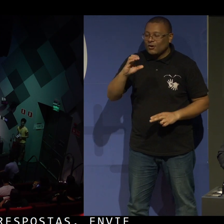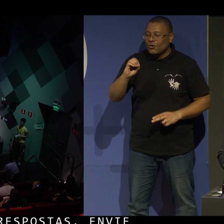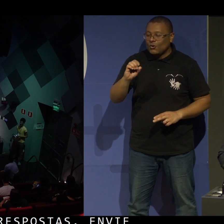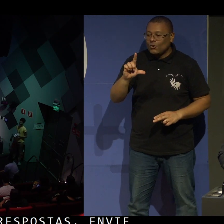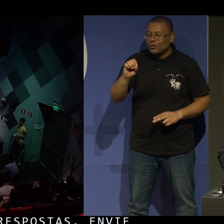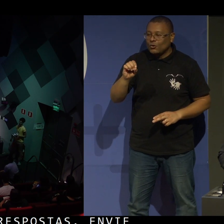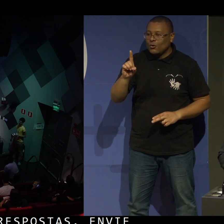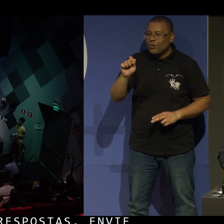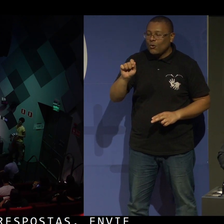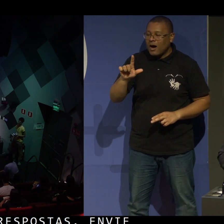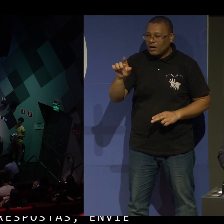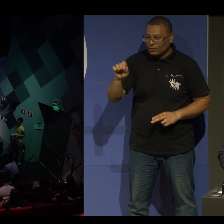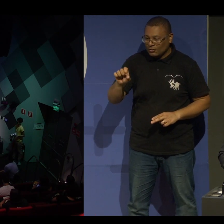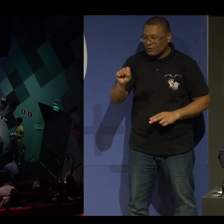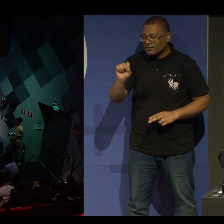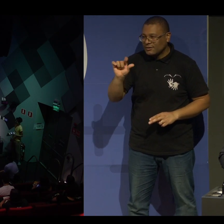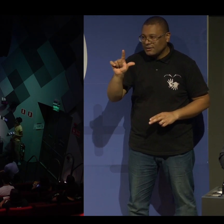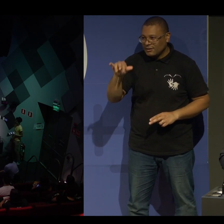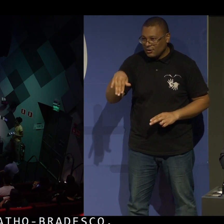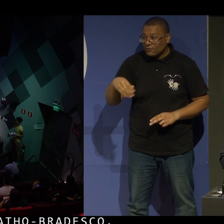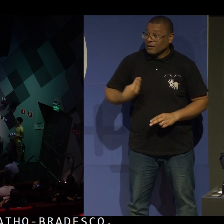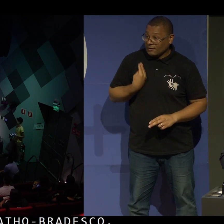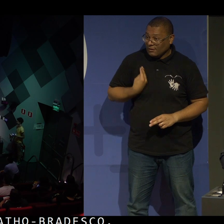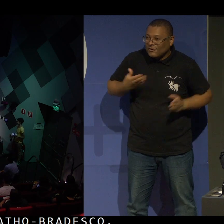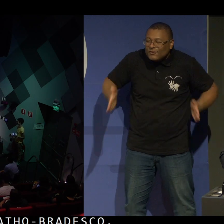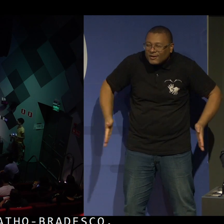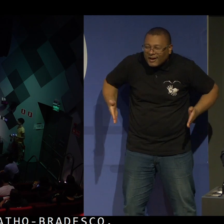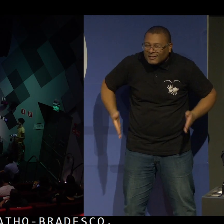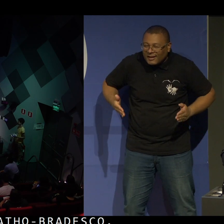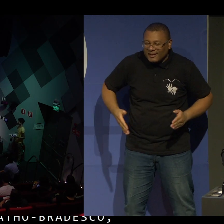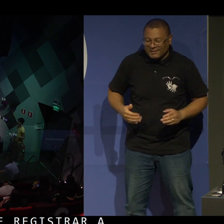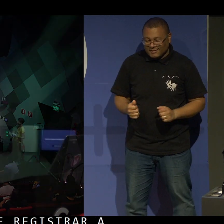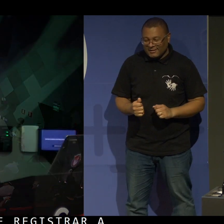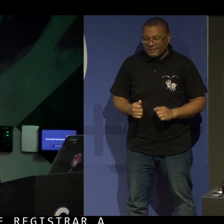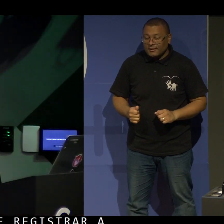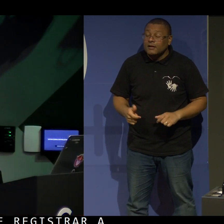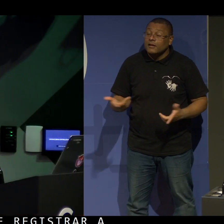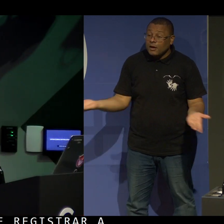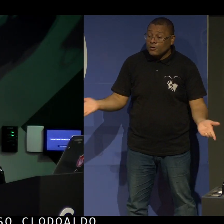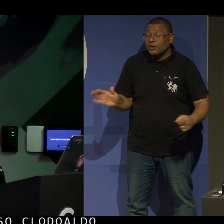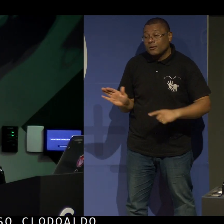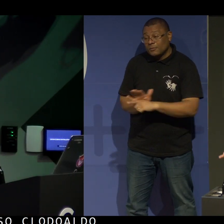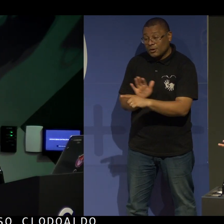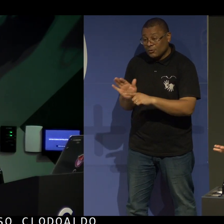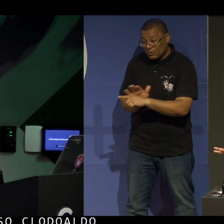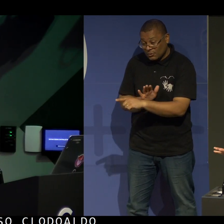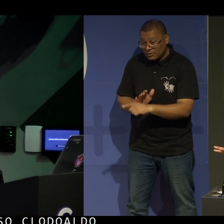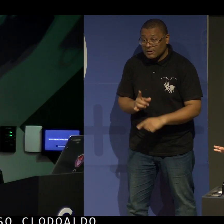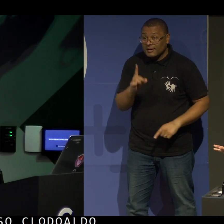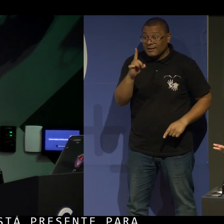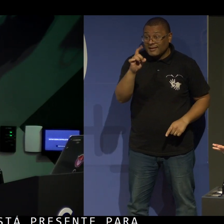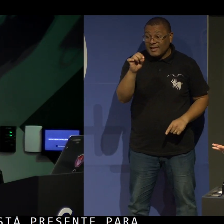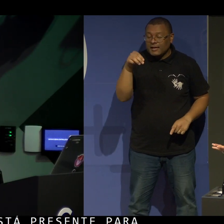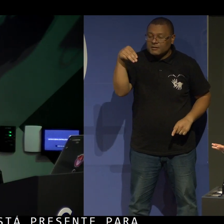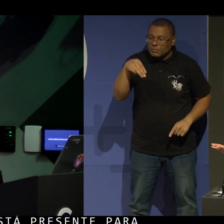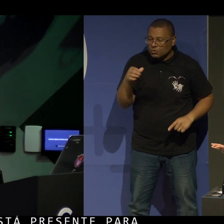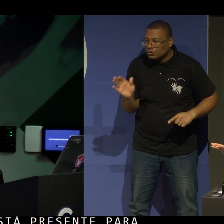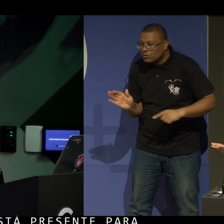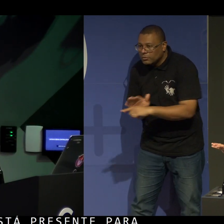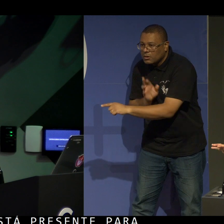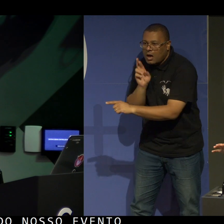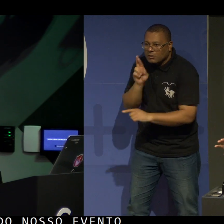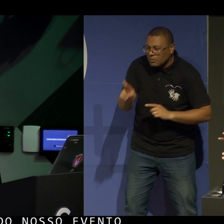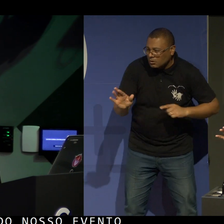E já está presente aqui para encerramento do nosso evento hoje. E vamos às perguntas. A gente vai ter dez minutos de perguntas e